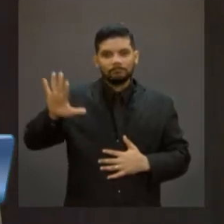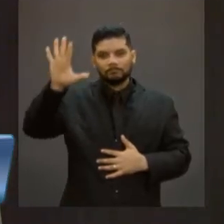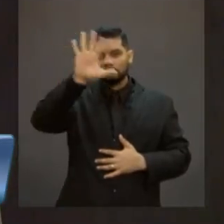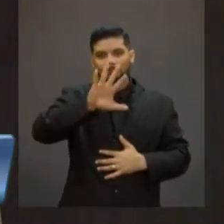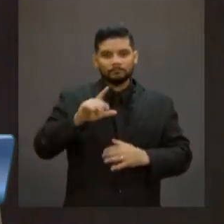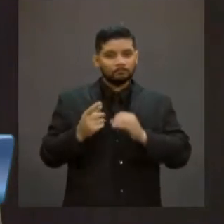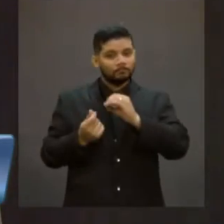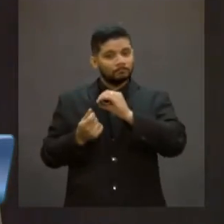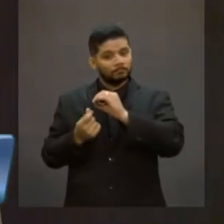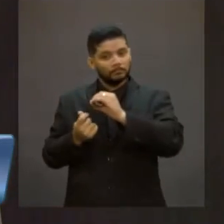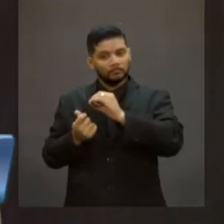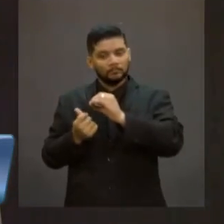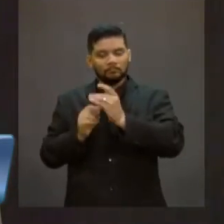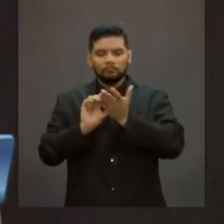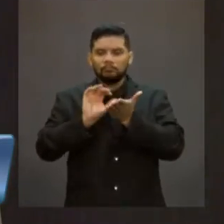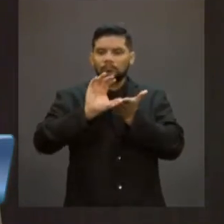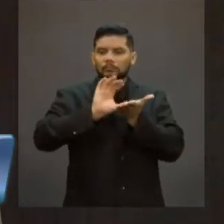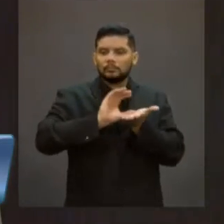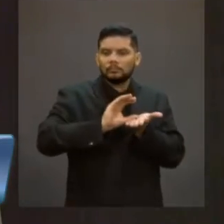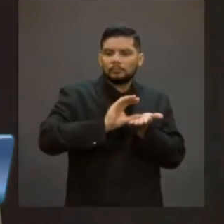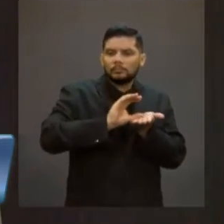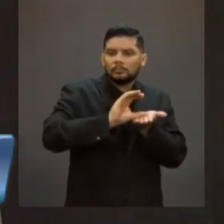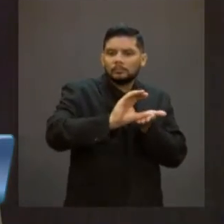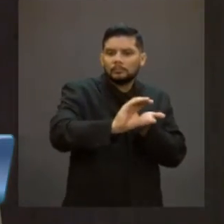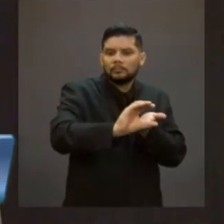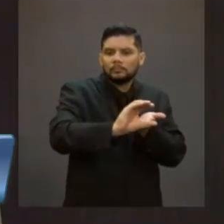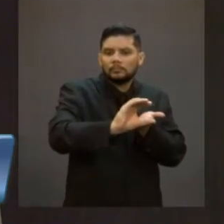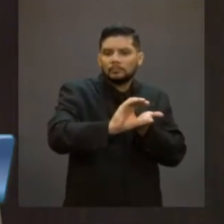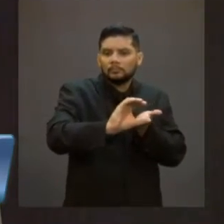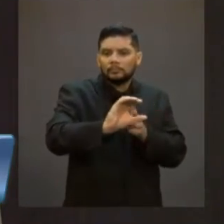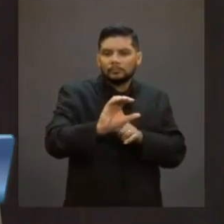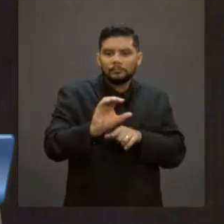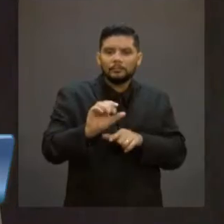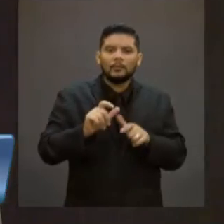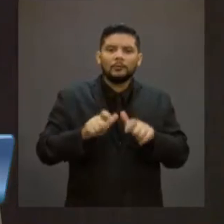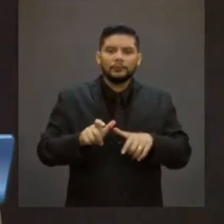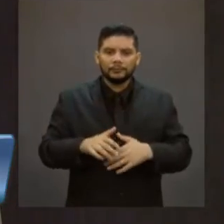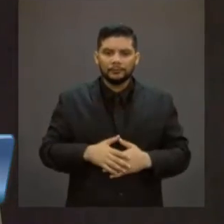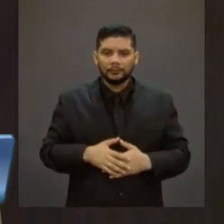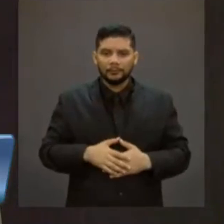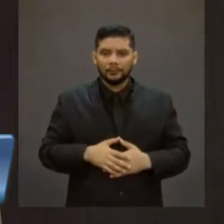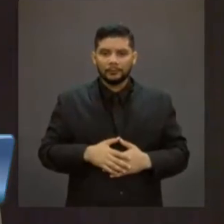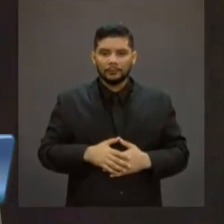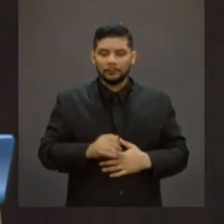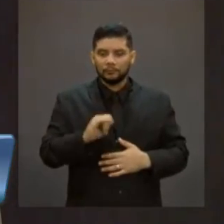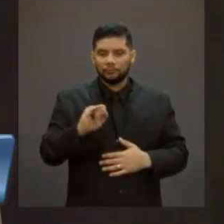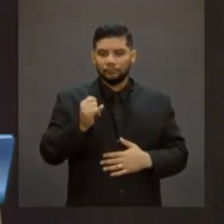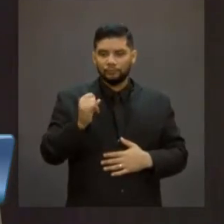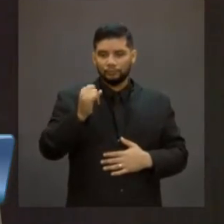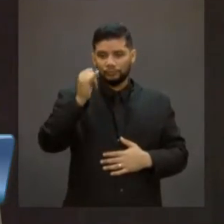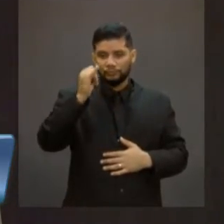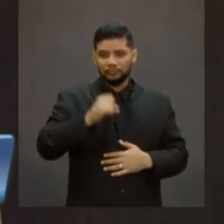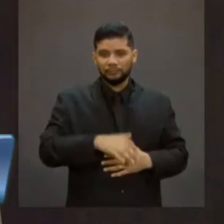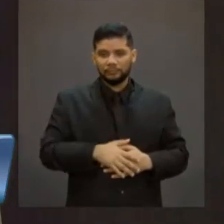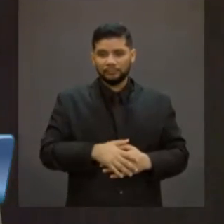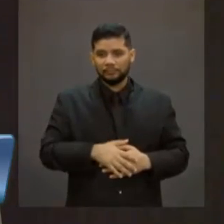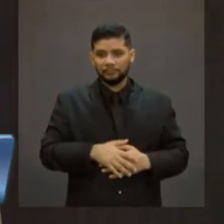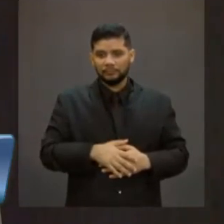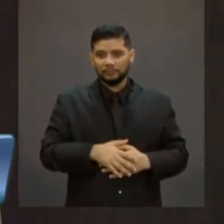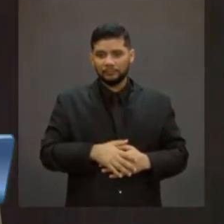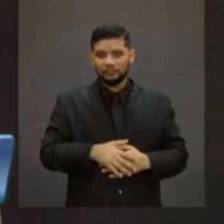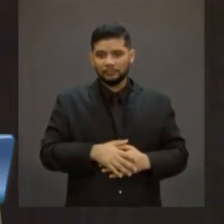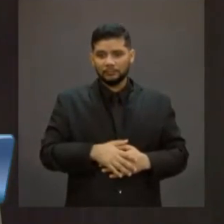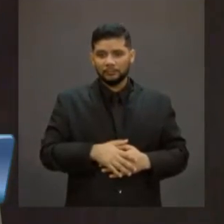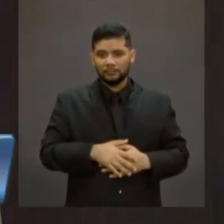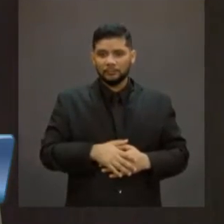destinados em 2018 para juros, amortização e refinanciamento